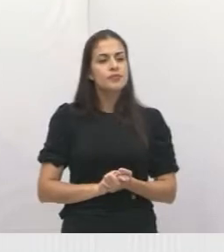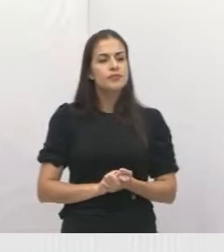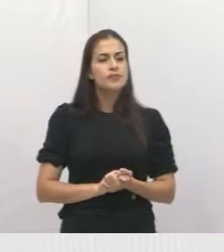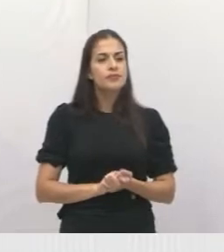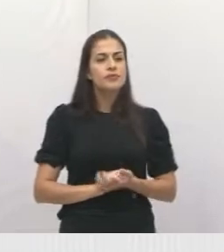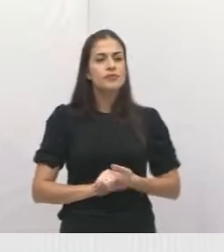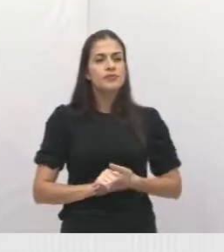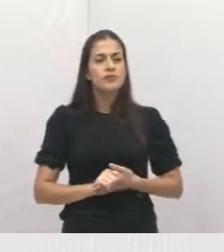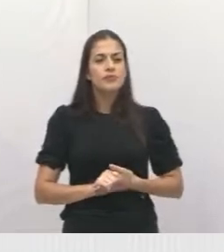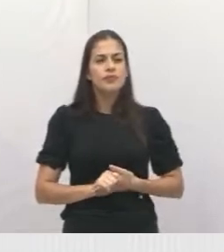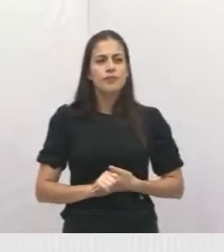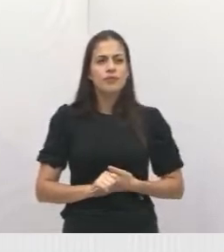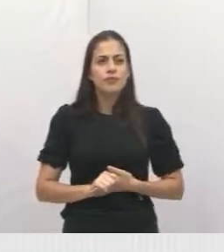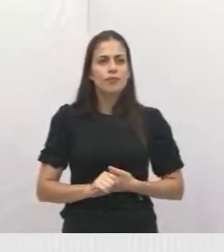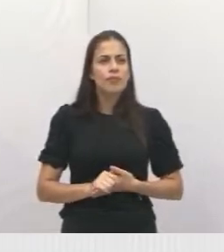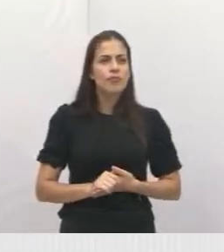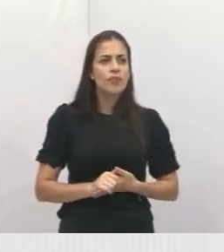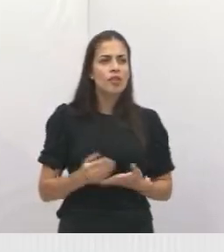Vê esse encabimento aqui.